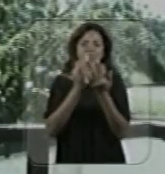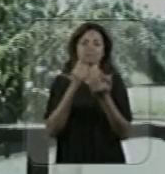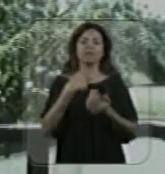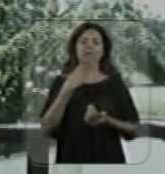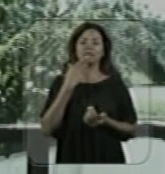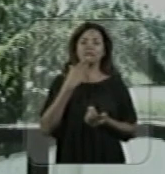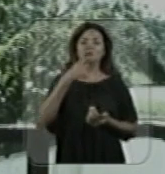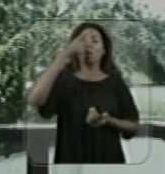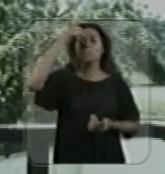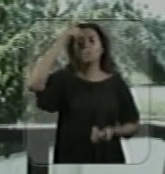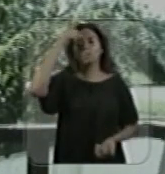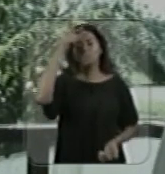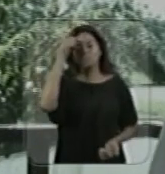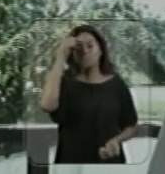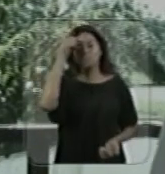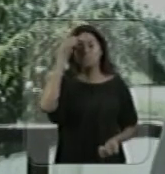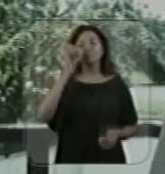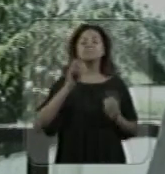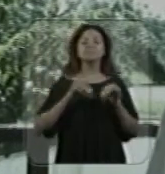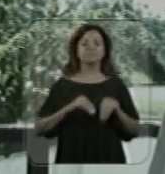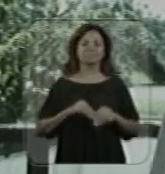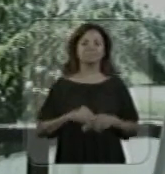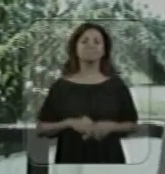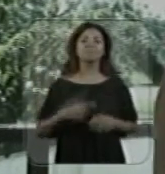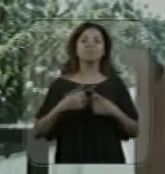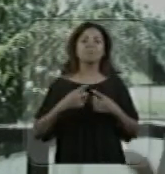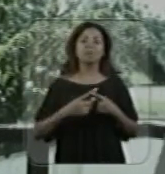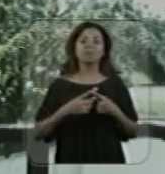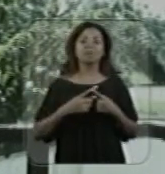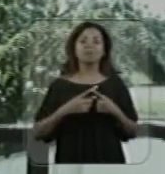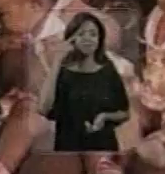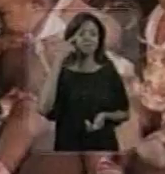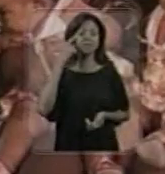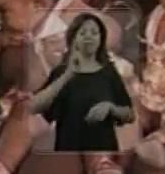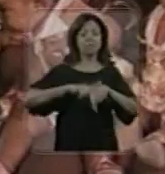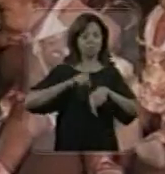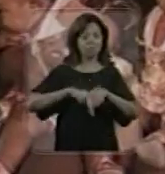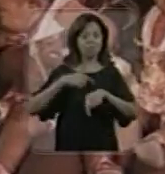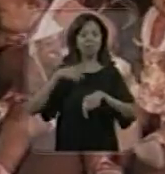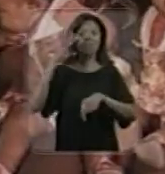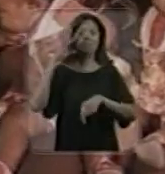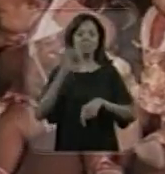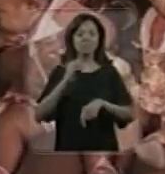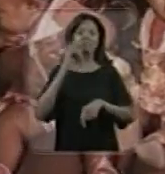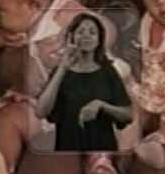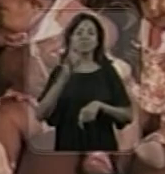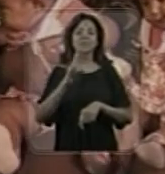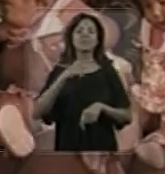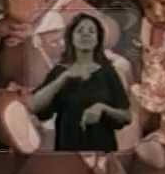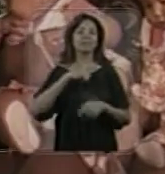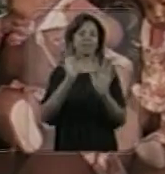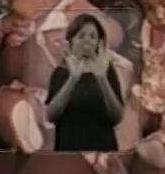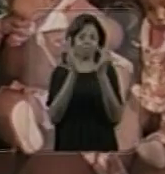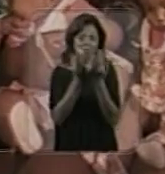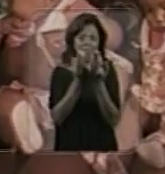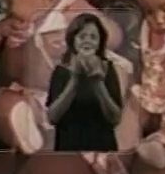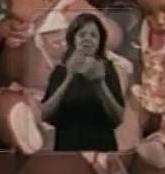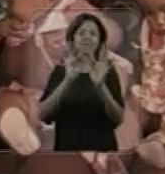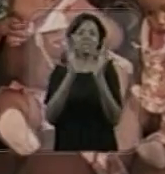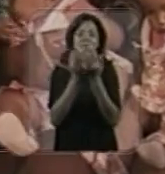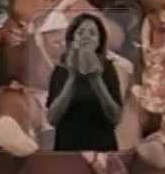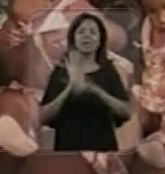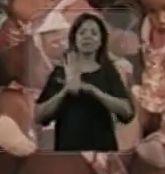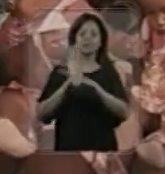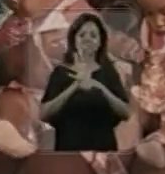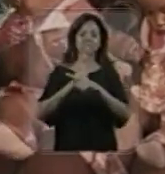família. Contei. Aí tirei o peso do mundo das costas. Eu acho que é nesse momento mesmo que a gente vê que tem uma